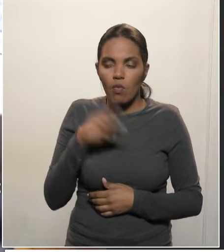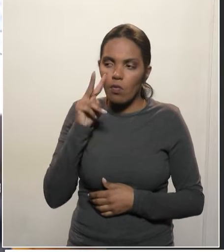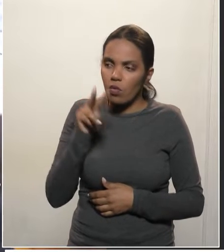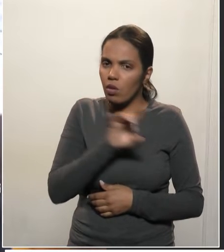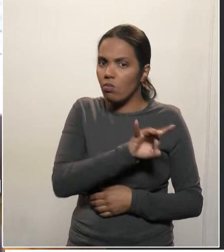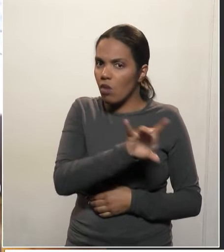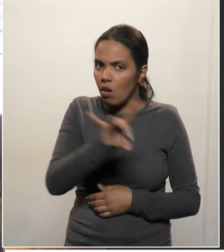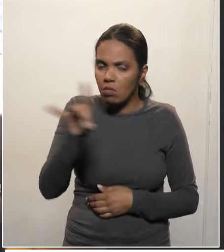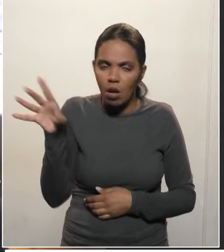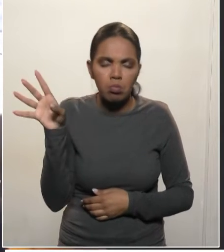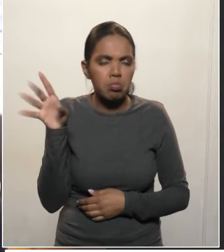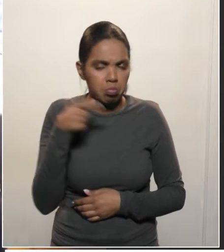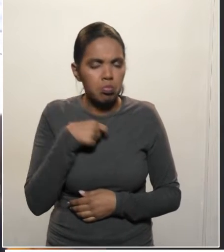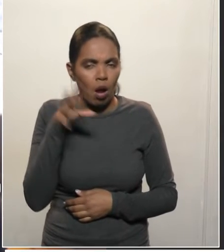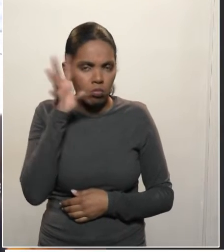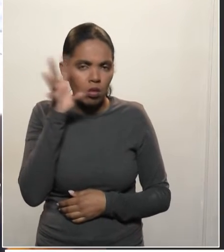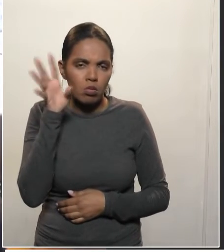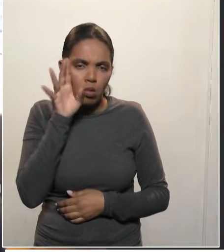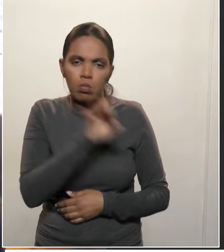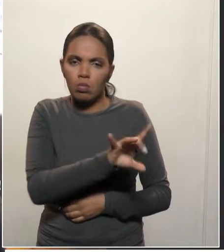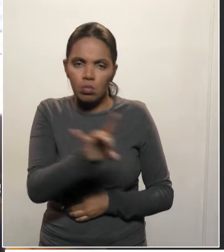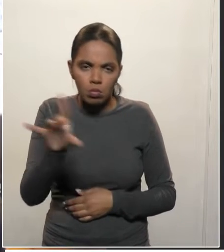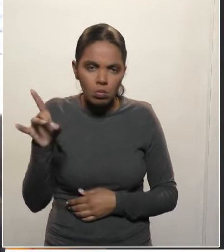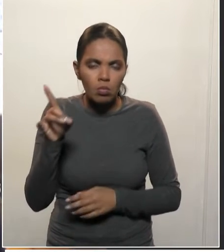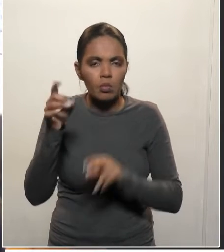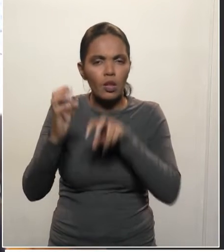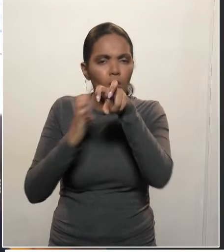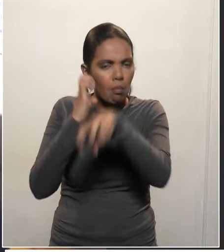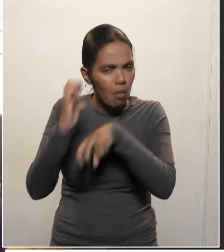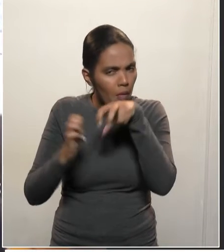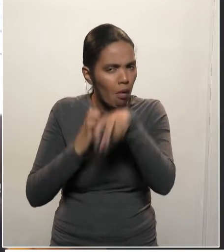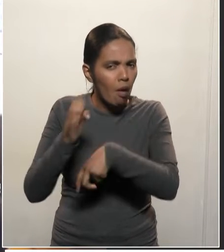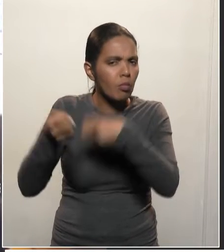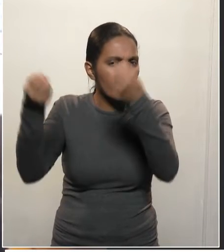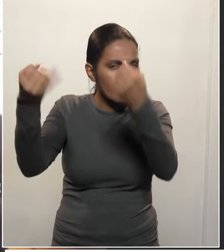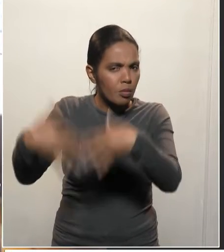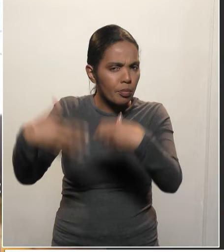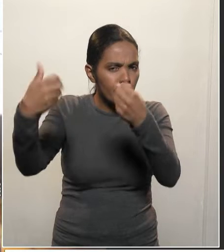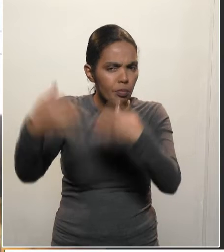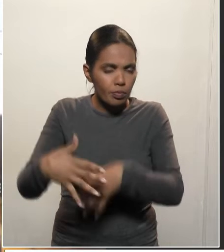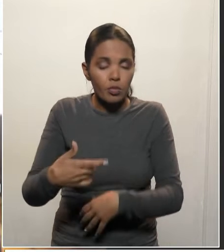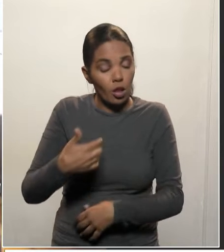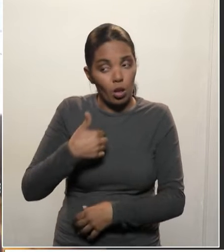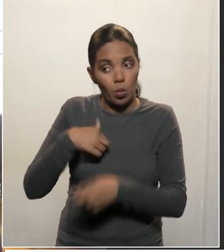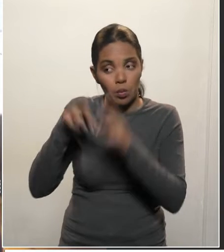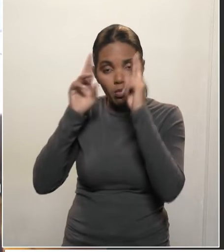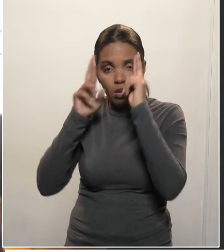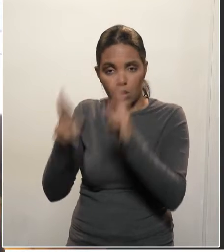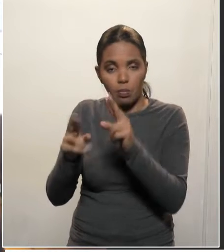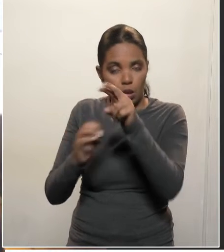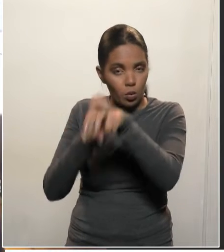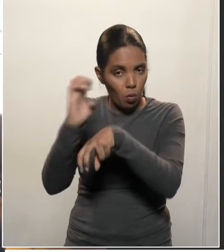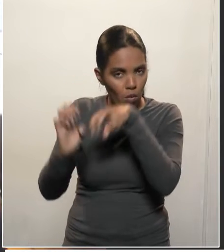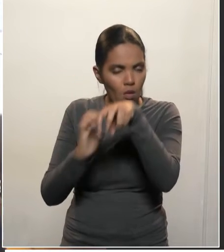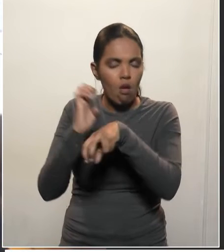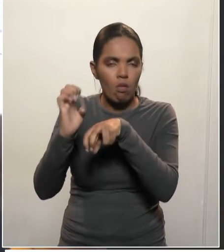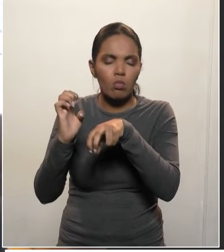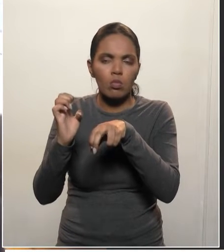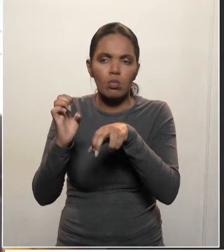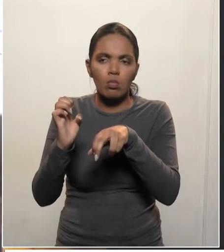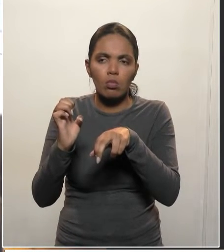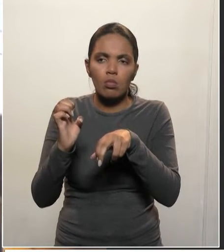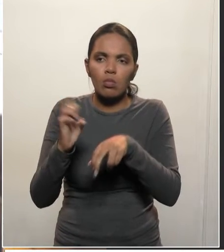falas, eu ouvi a fala do deputado Emerson Bacil, eu tenho o maior respeito pelo Emerson Bacil,